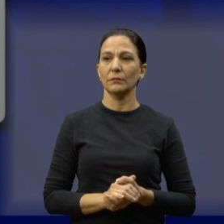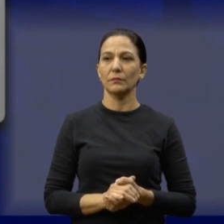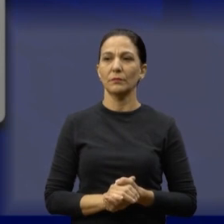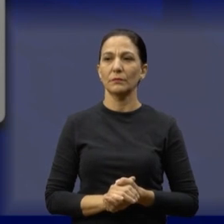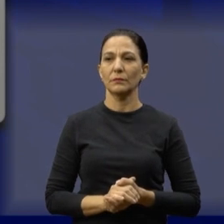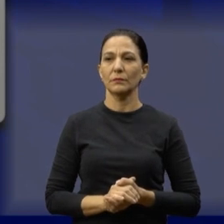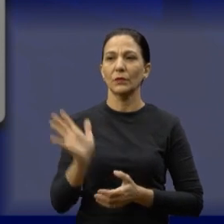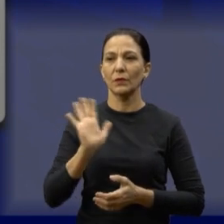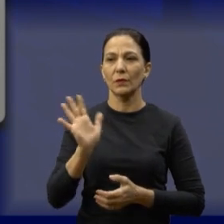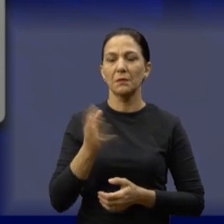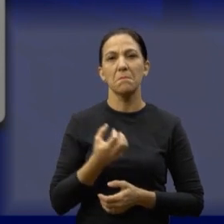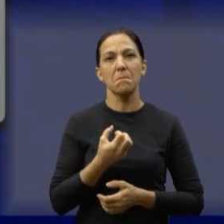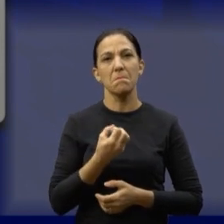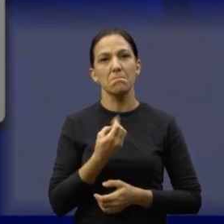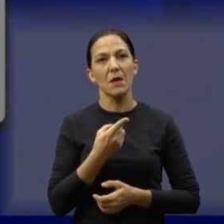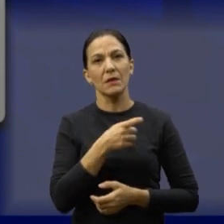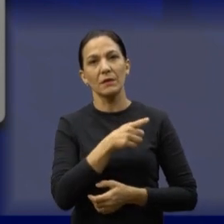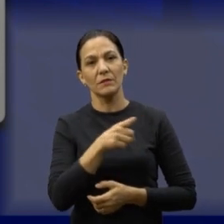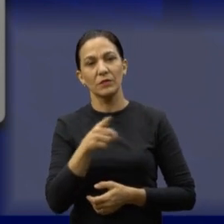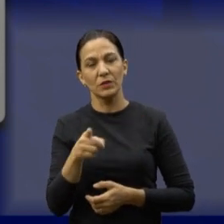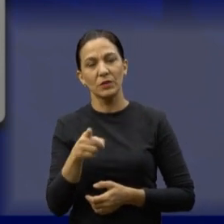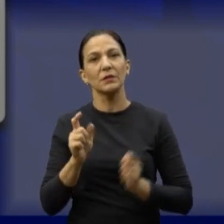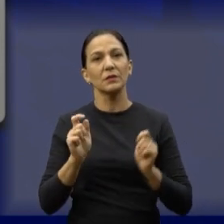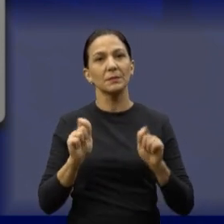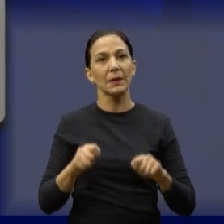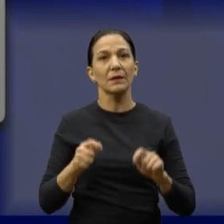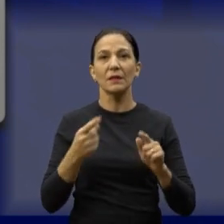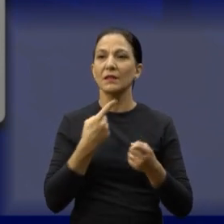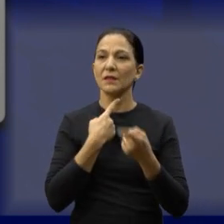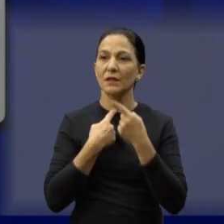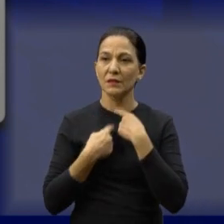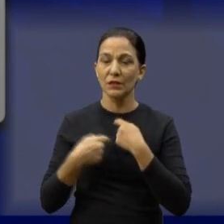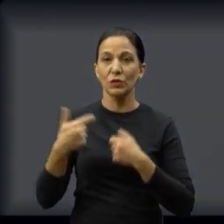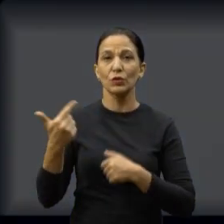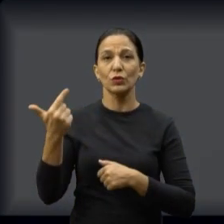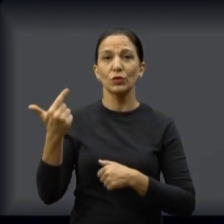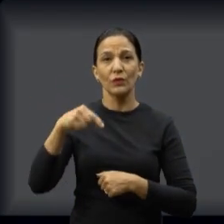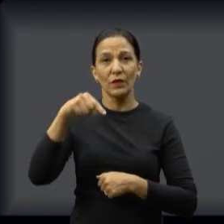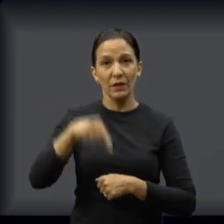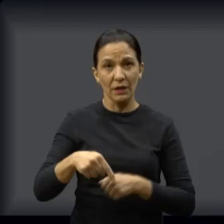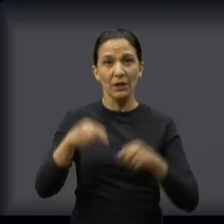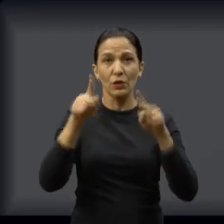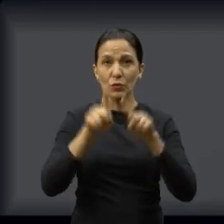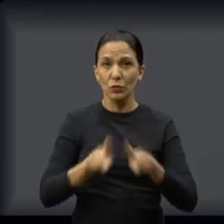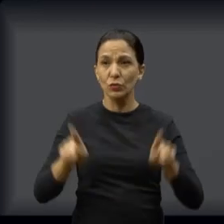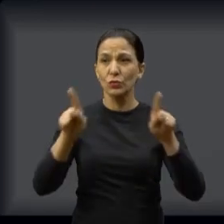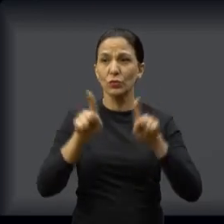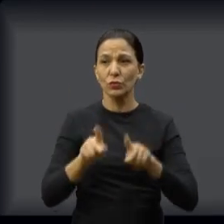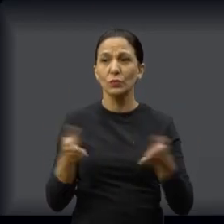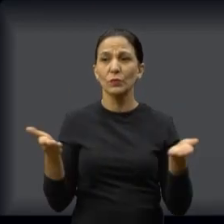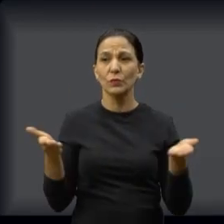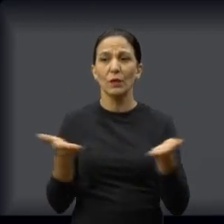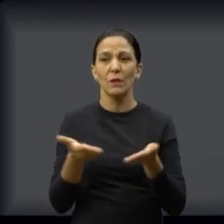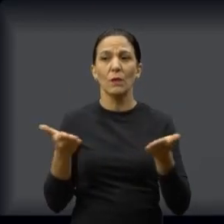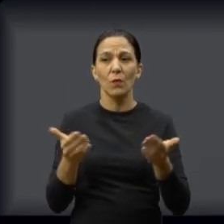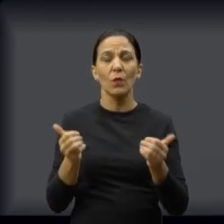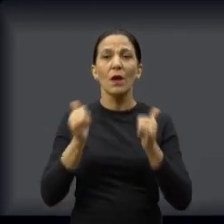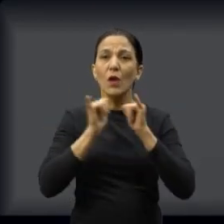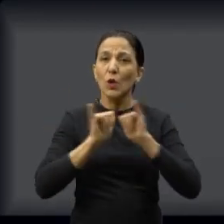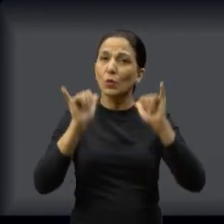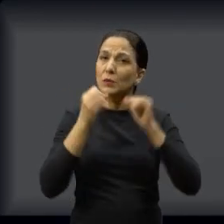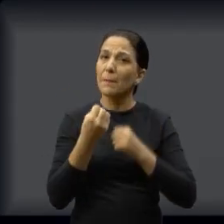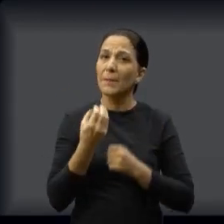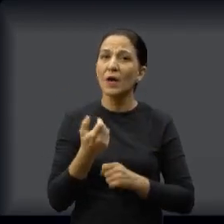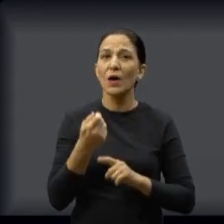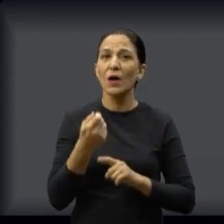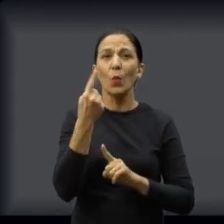Olá, espero que sejam todas e todos bem, eu estou mais uma vez aqui no Tropical Shopping, agora, né, para dar uma boa notícia, é, fez